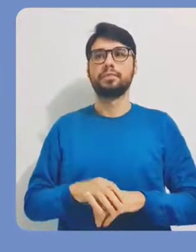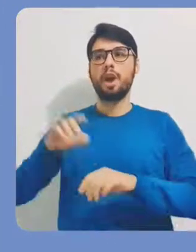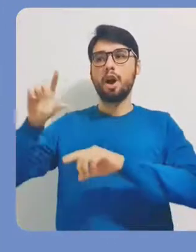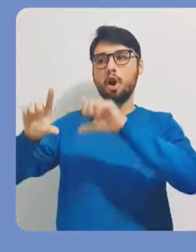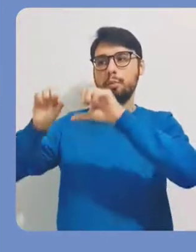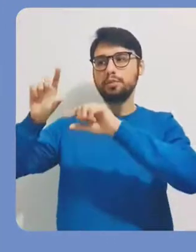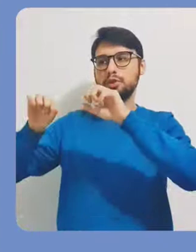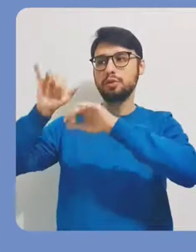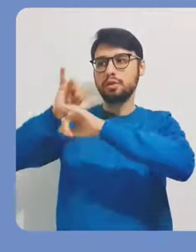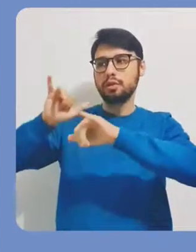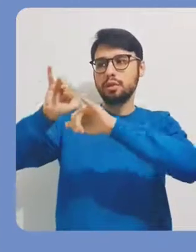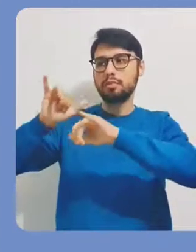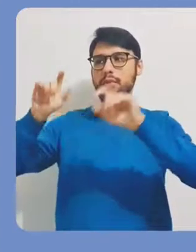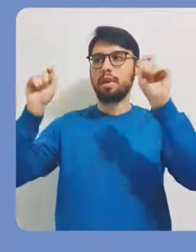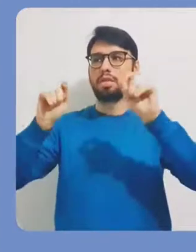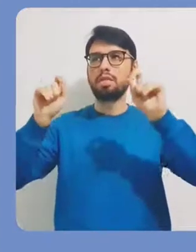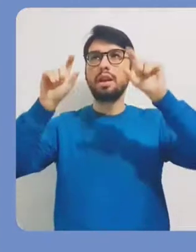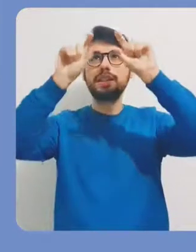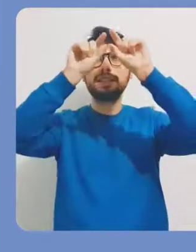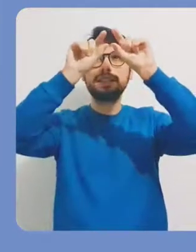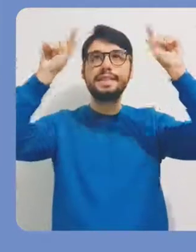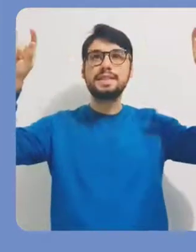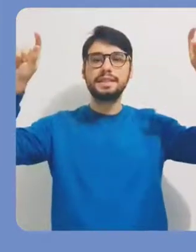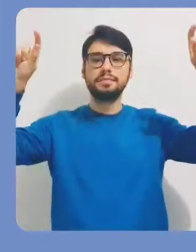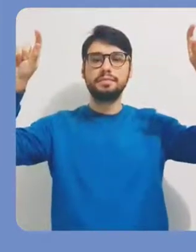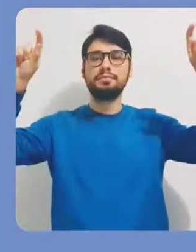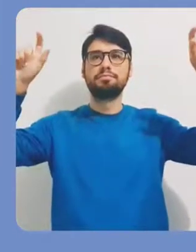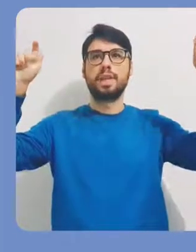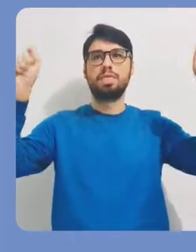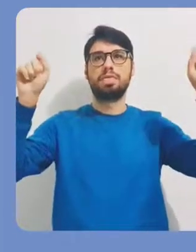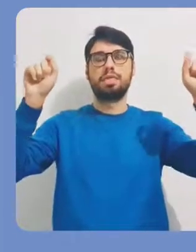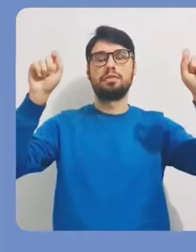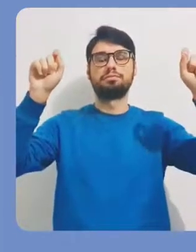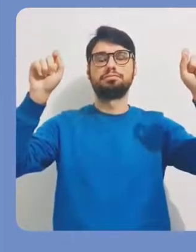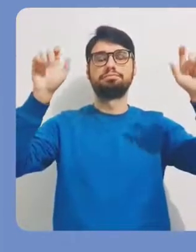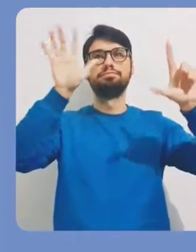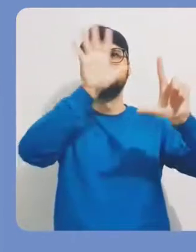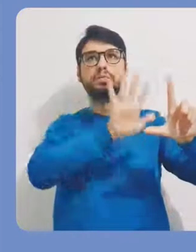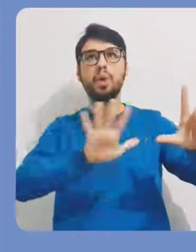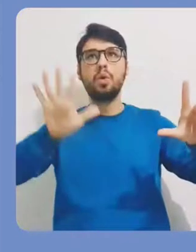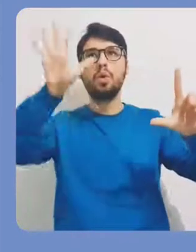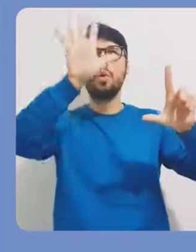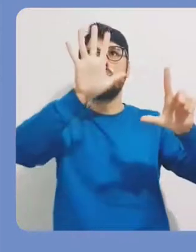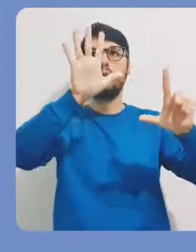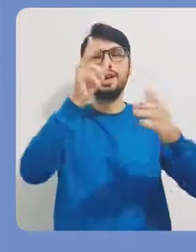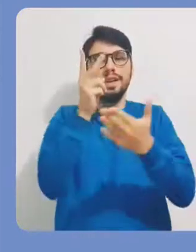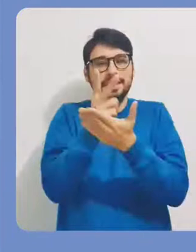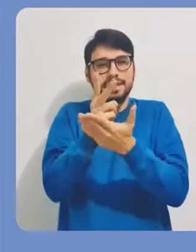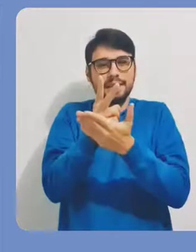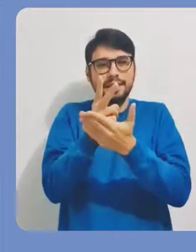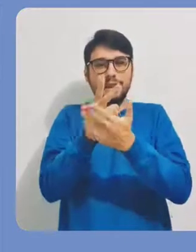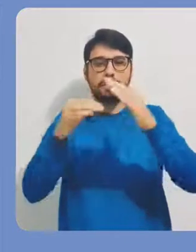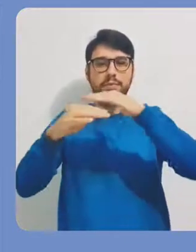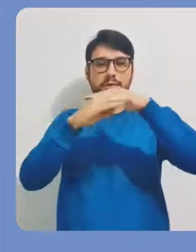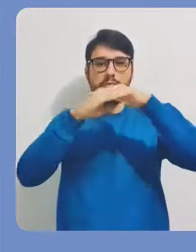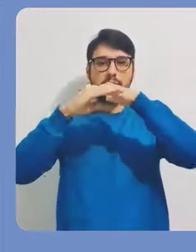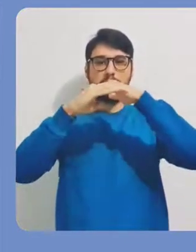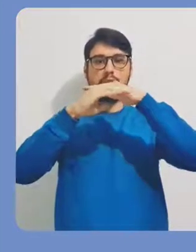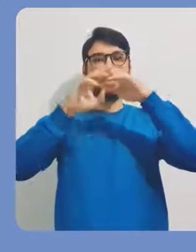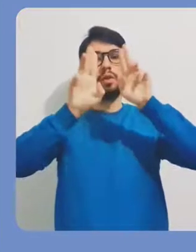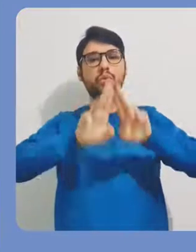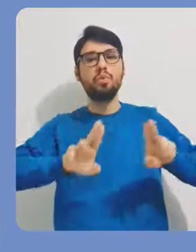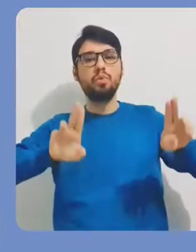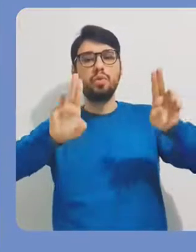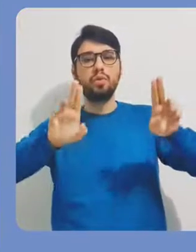está dando apoio. Essas opções de campanha, elas vão aparecer aqui na parte superior do seu site. Como padrão,